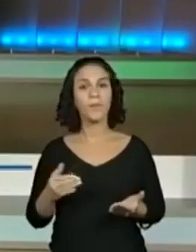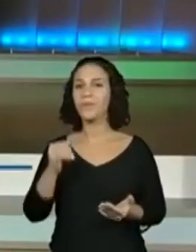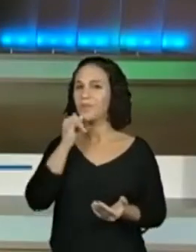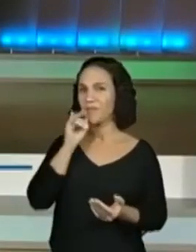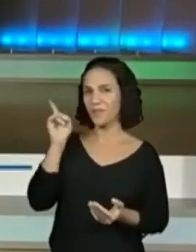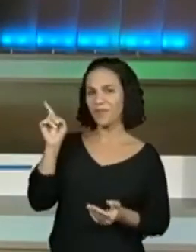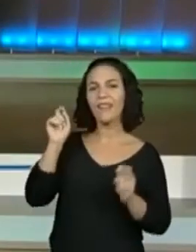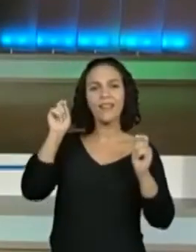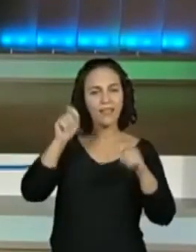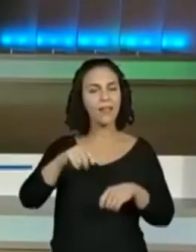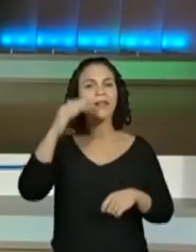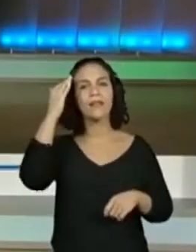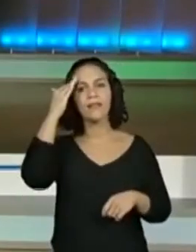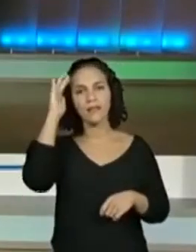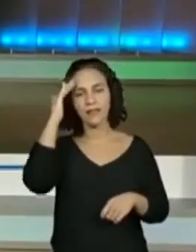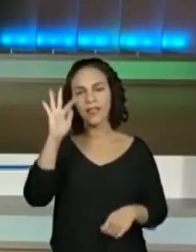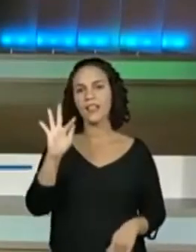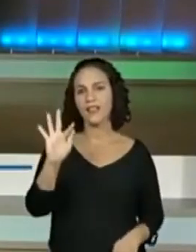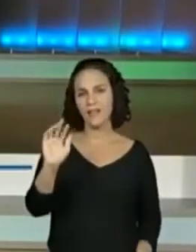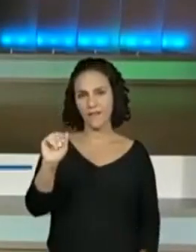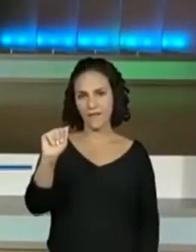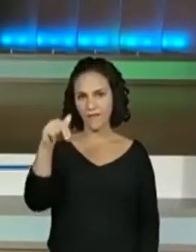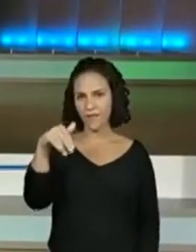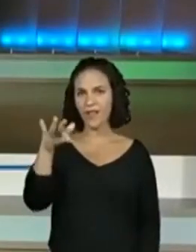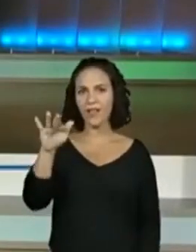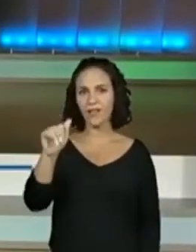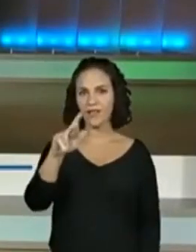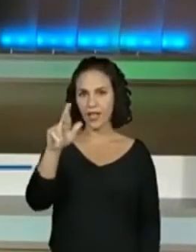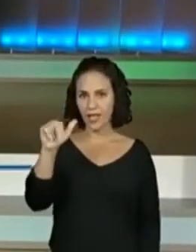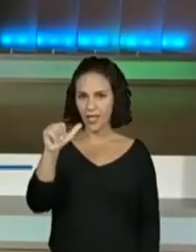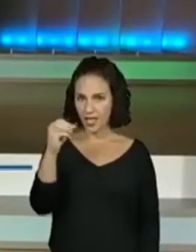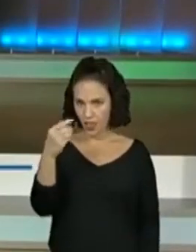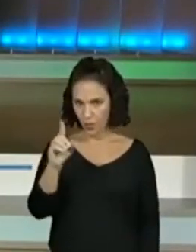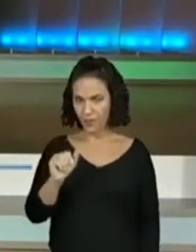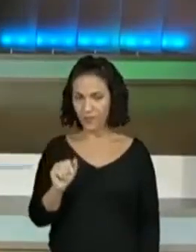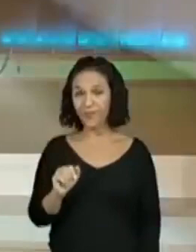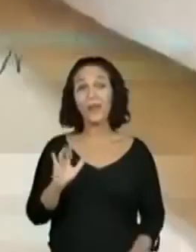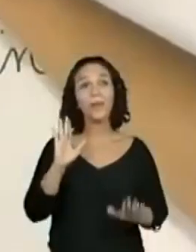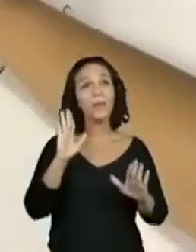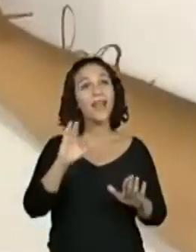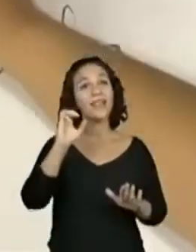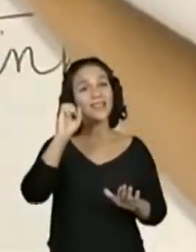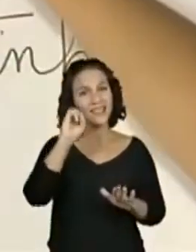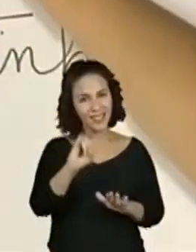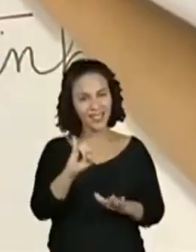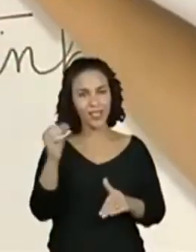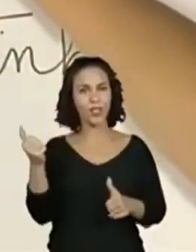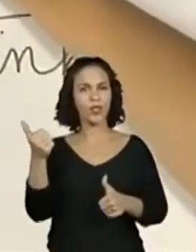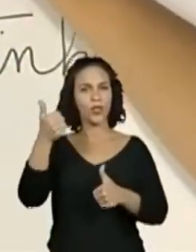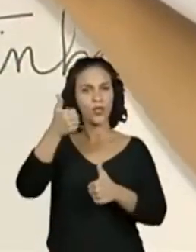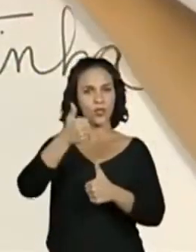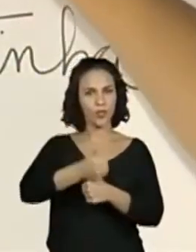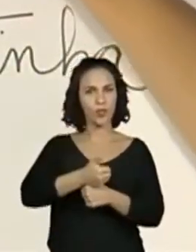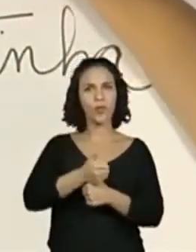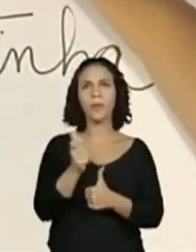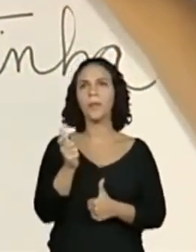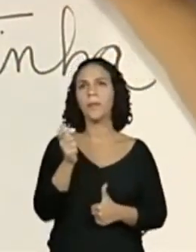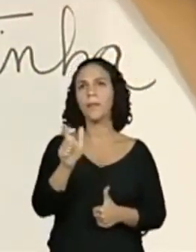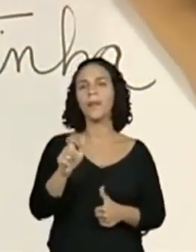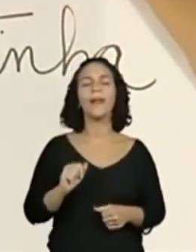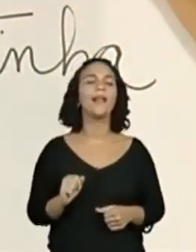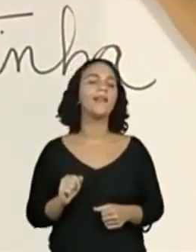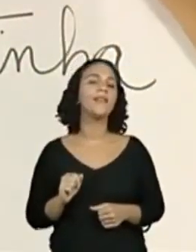a compreensão, sim. Mas a gente percebe que se nós colocássemos a questão do, por exemplo,